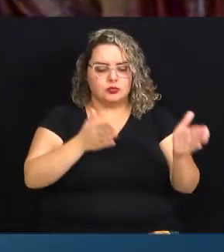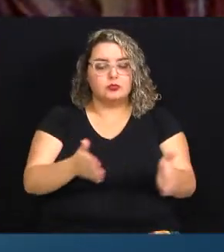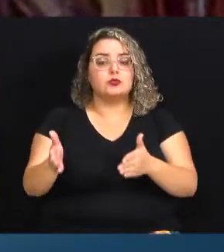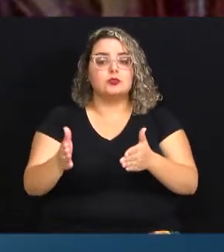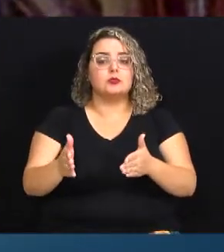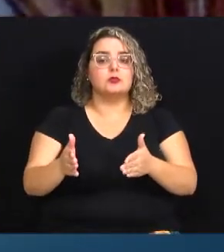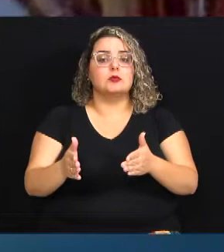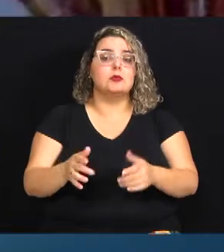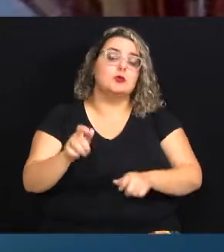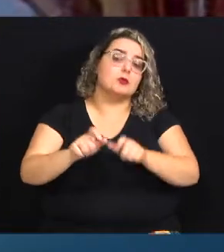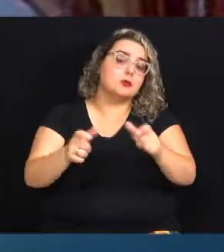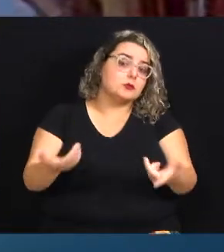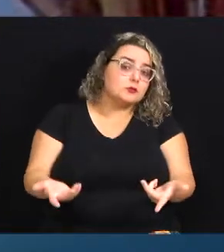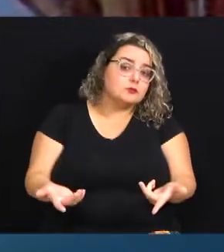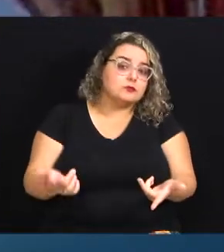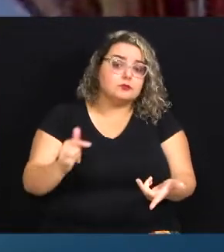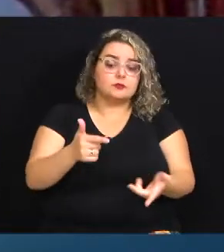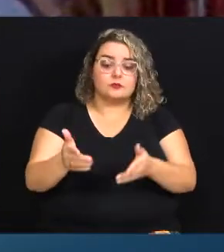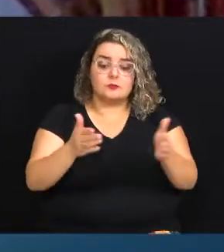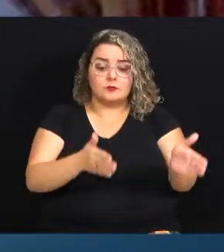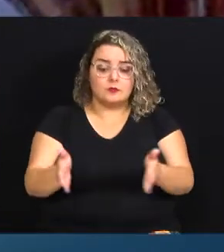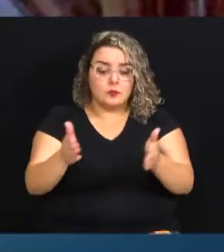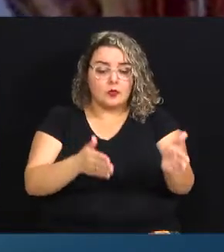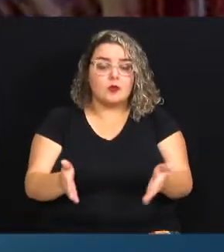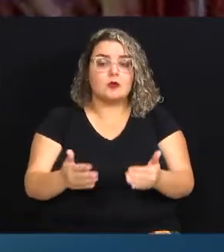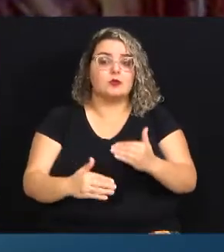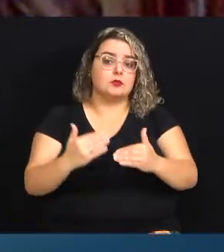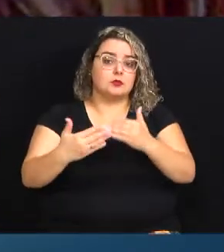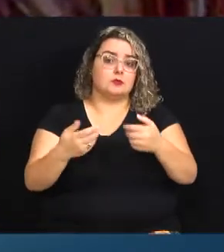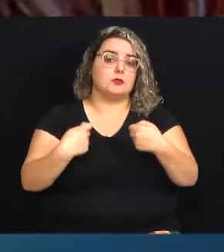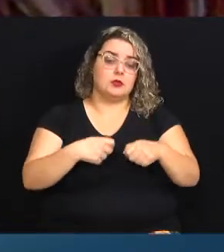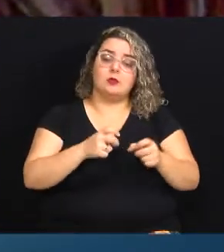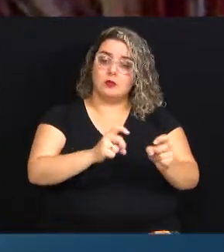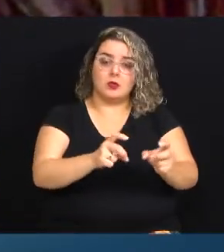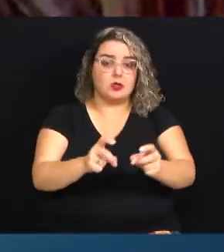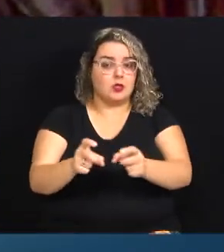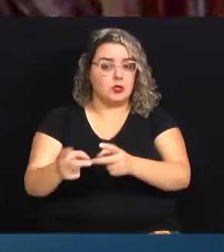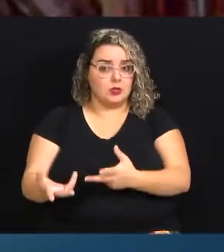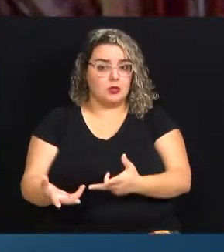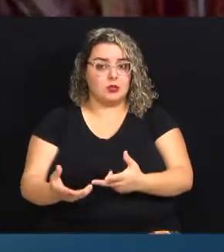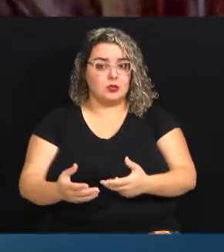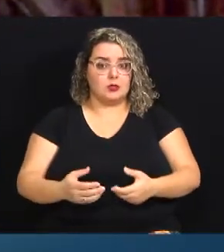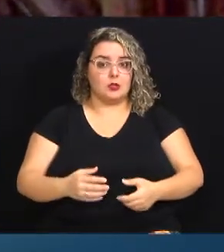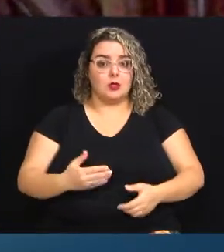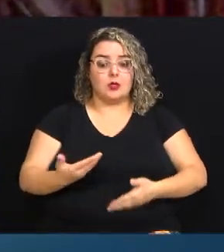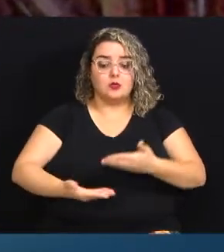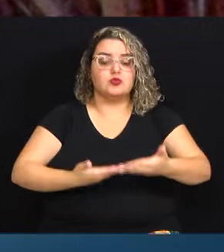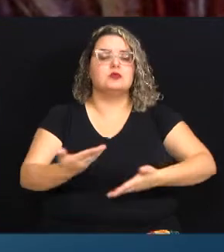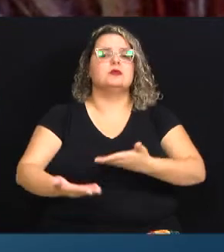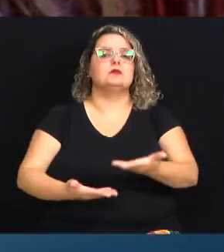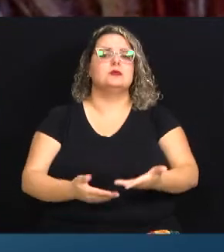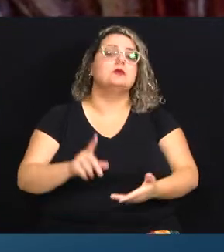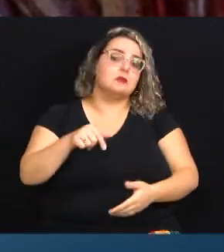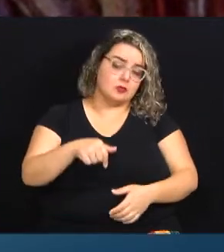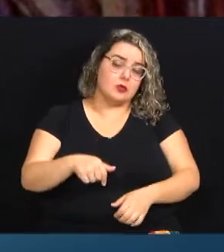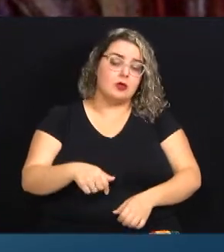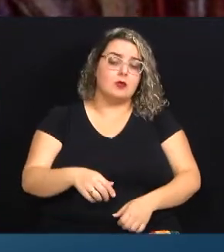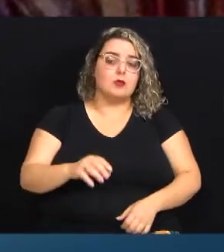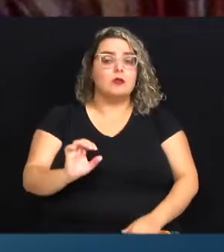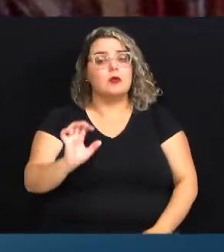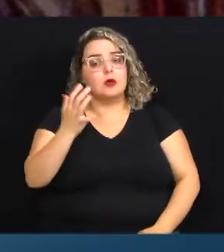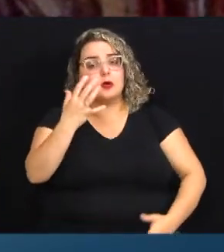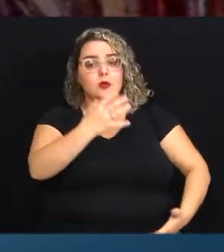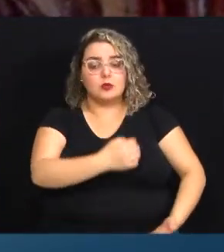pessoas que, como não têm meio de produção para produzir, têm que vender a sua força de trabalho. É assim que funciona o capitalismo.